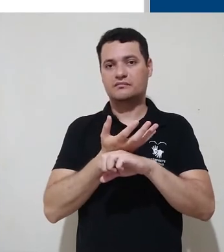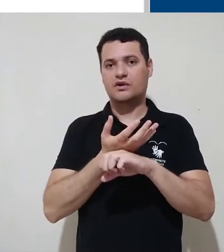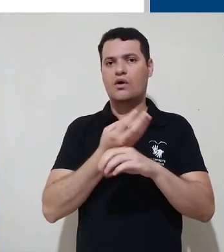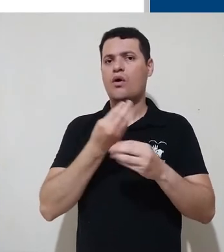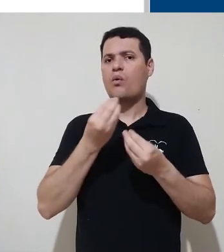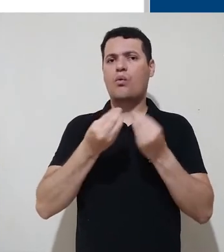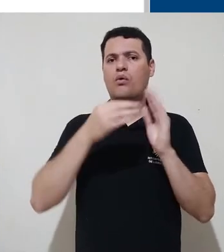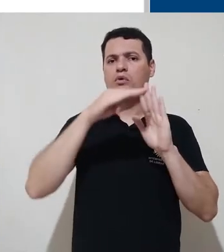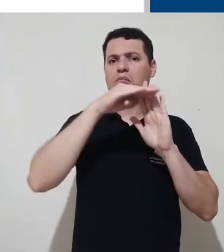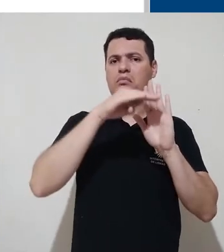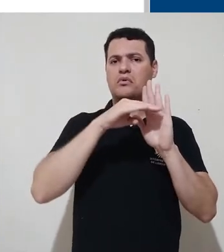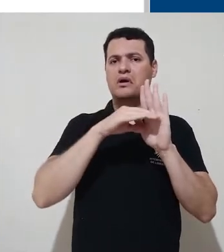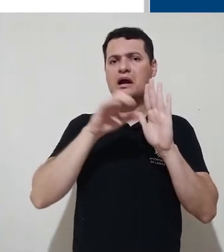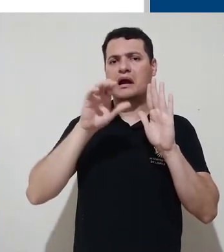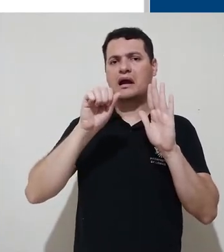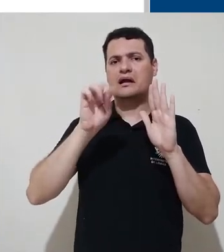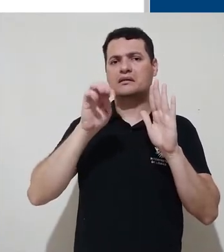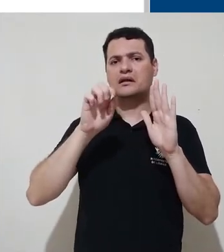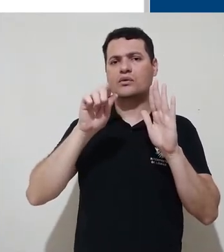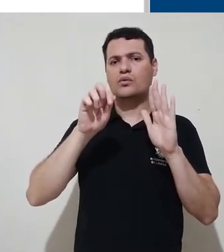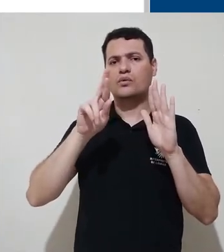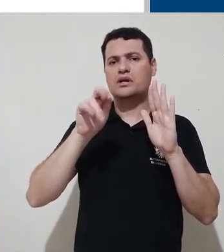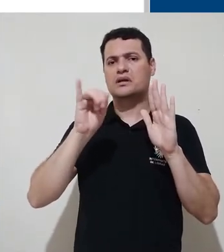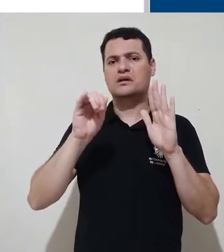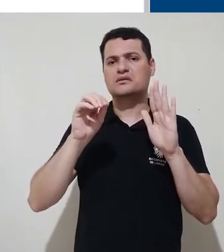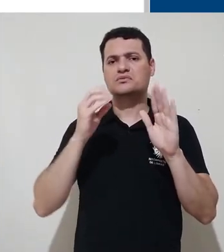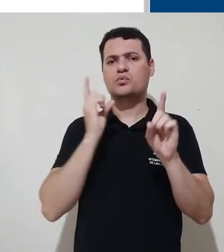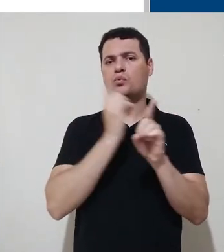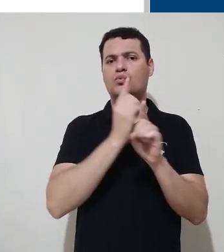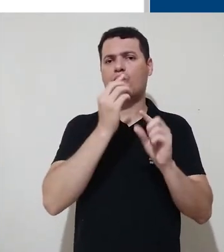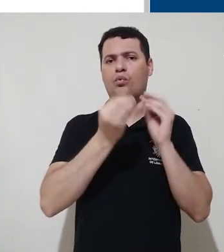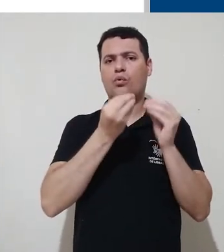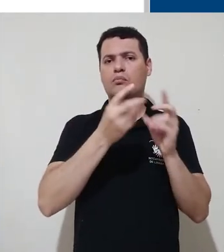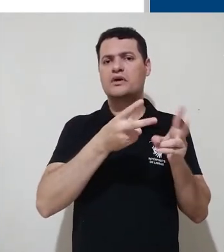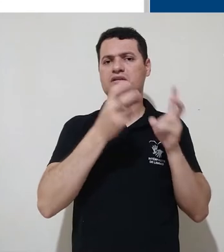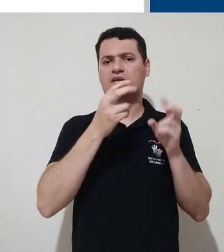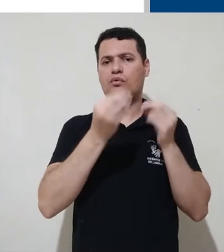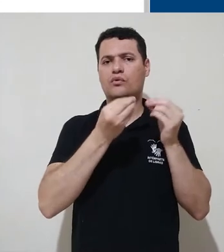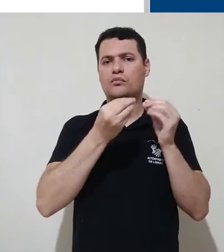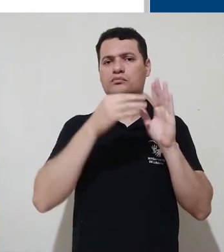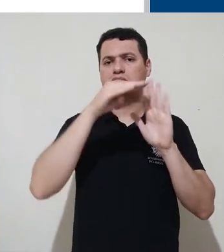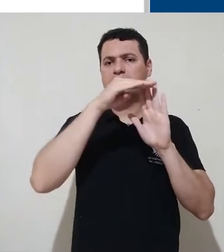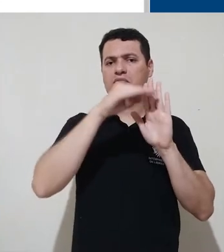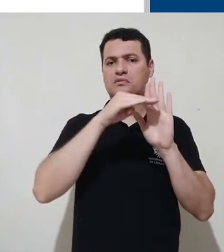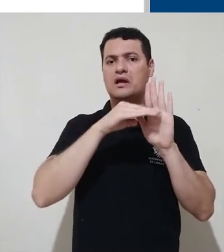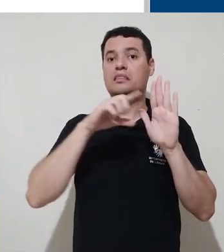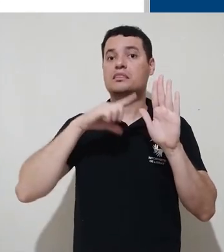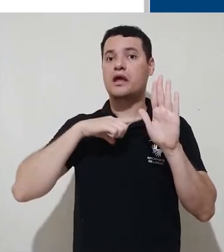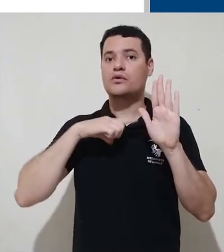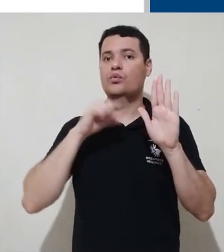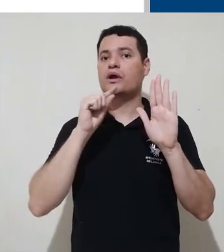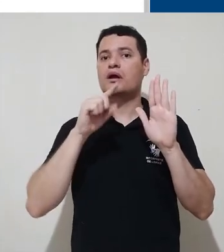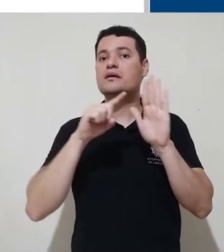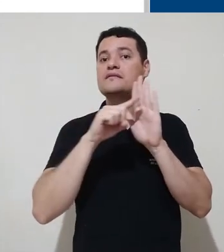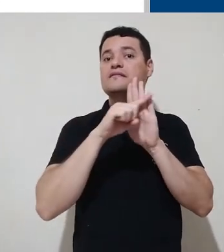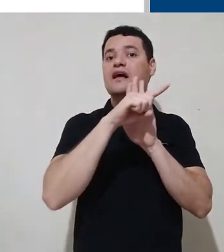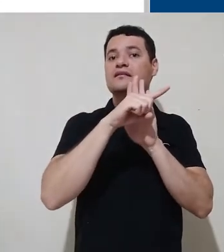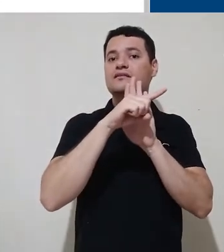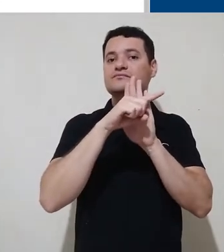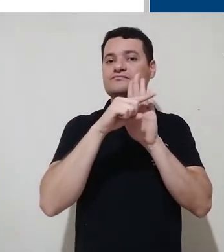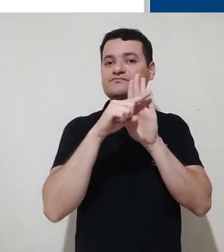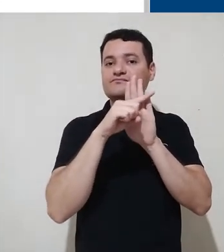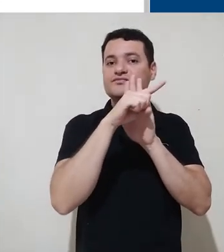eu identifico uma categoria? Categorias, elas são principalmente identificadas pela seta,